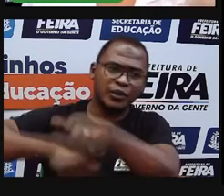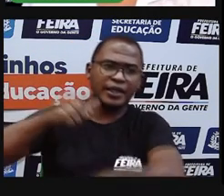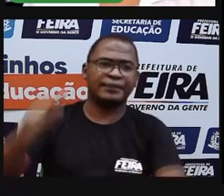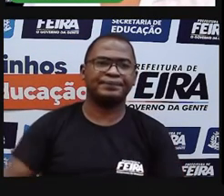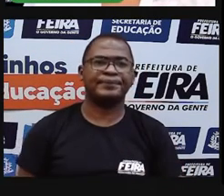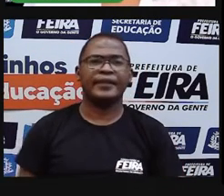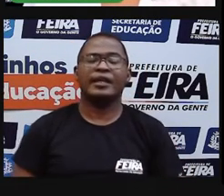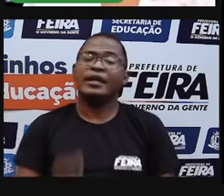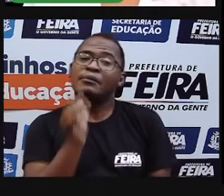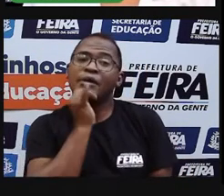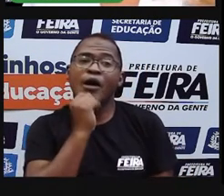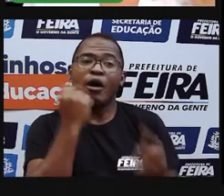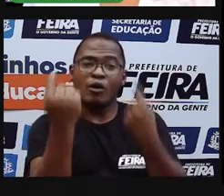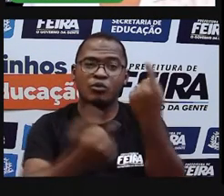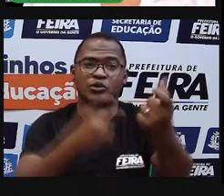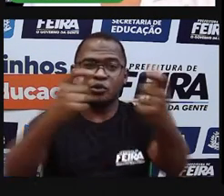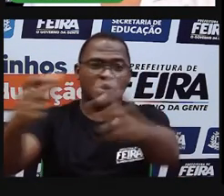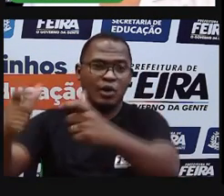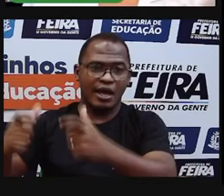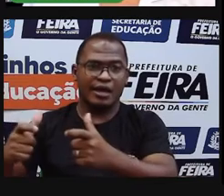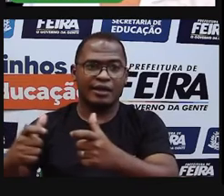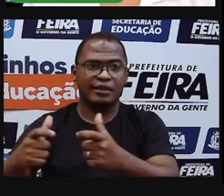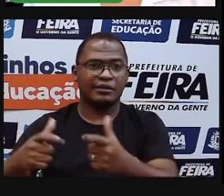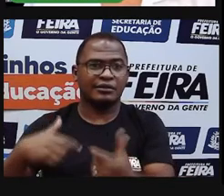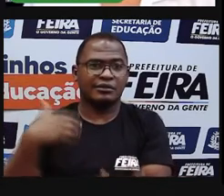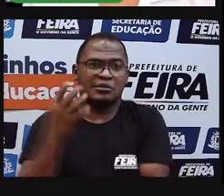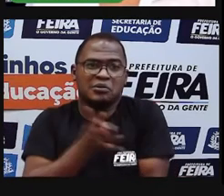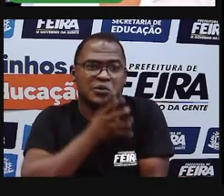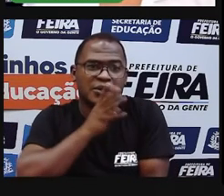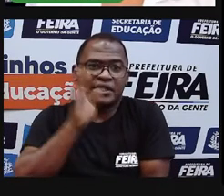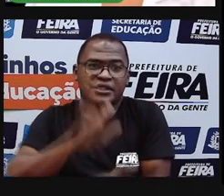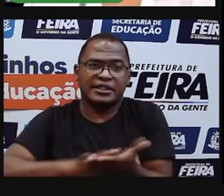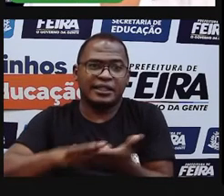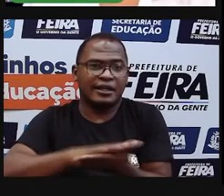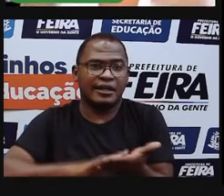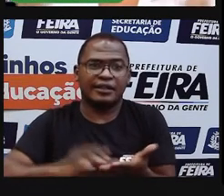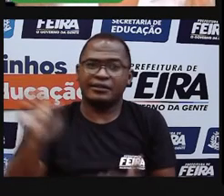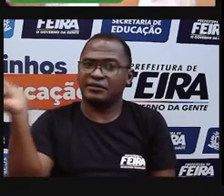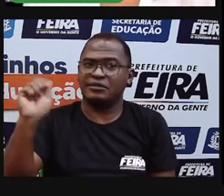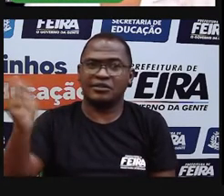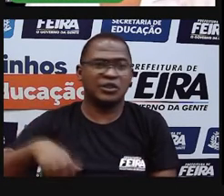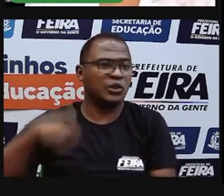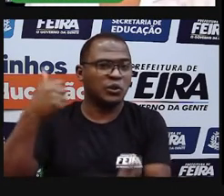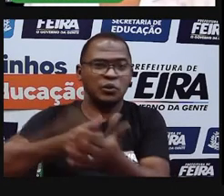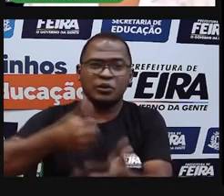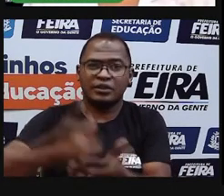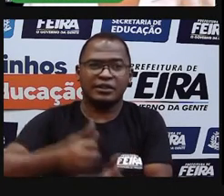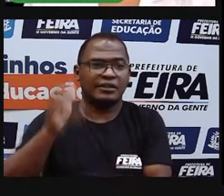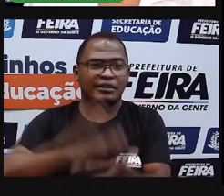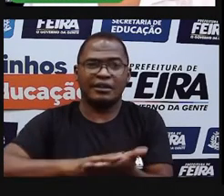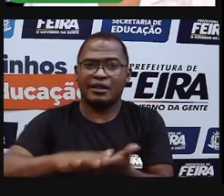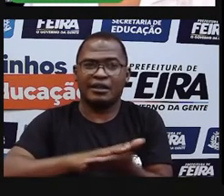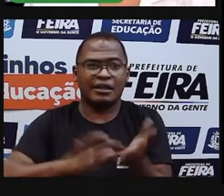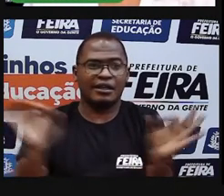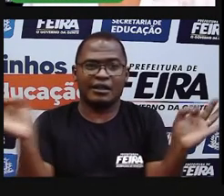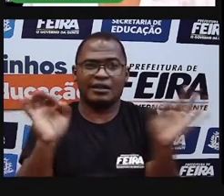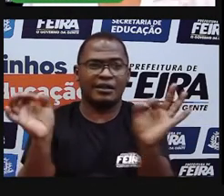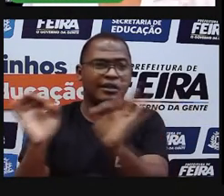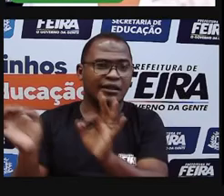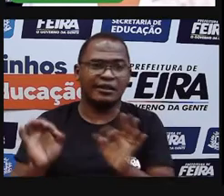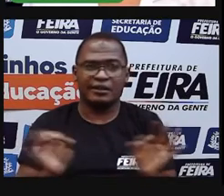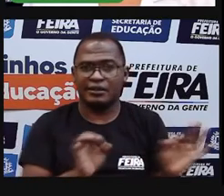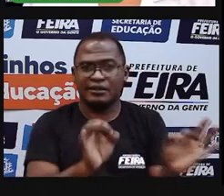bairros que a gente nem ouve falar que tem nenhuma associação, tem ninguém à frente, lutando por aquele pessoal, por aquele pessoal.